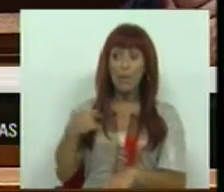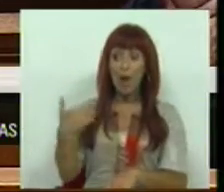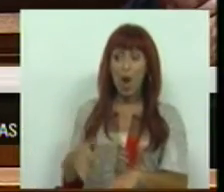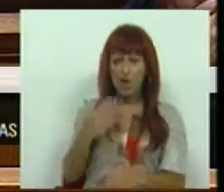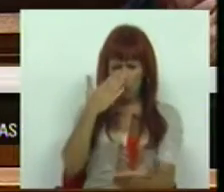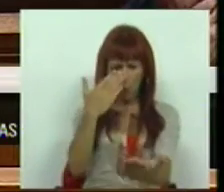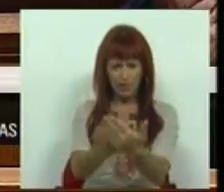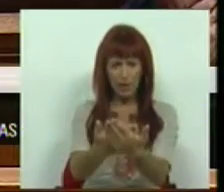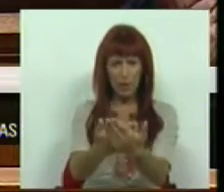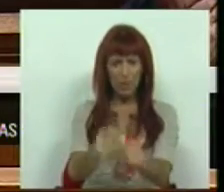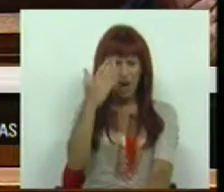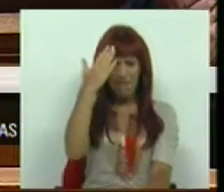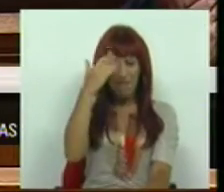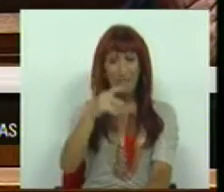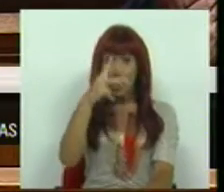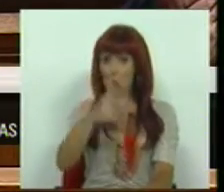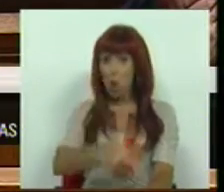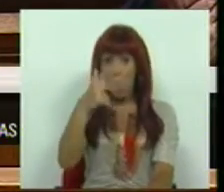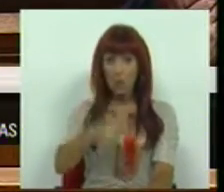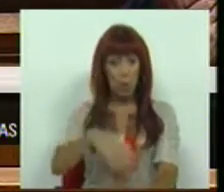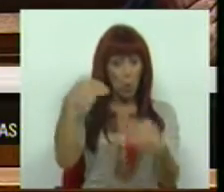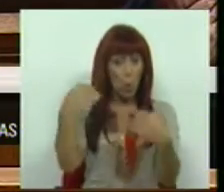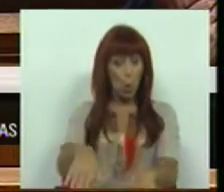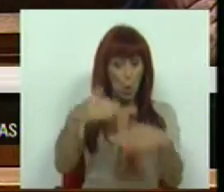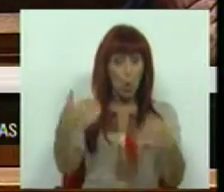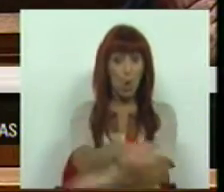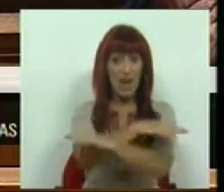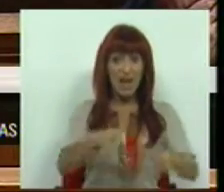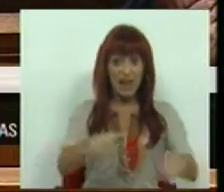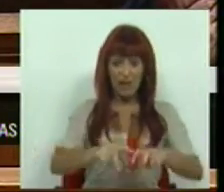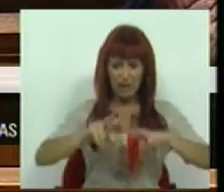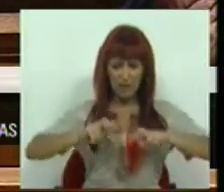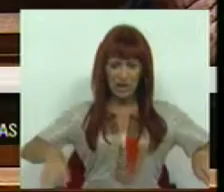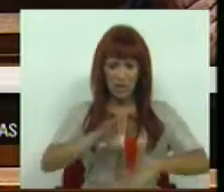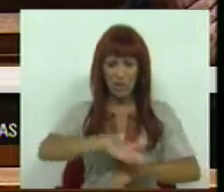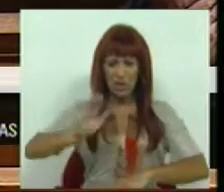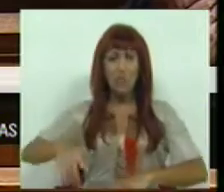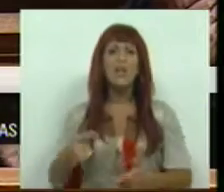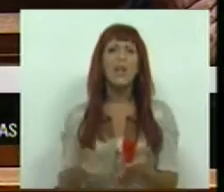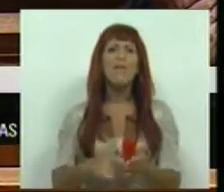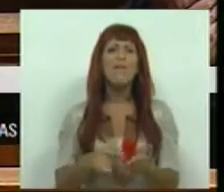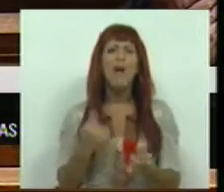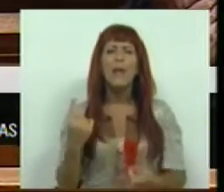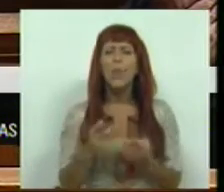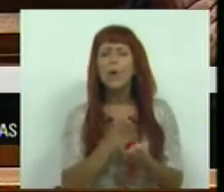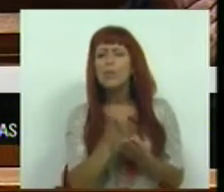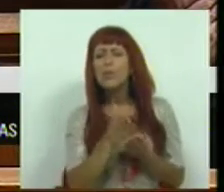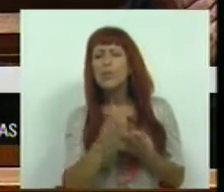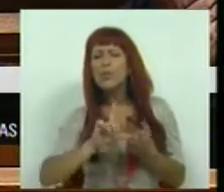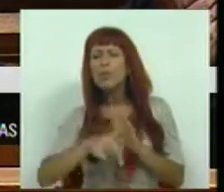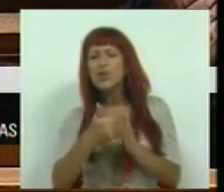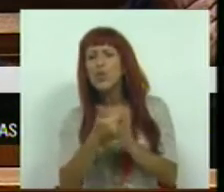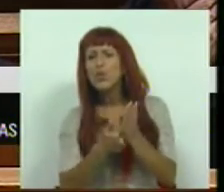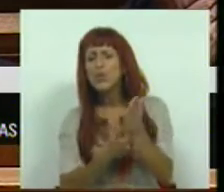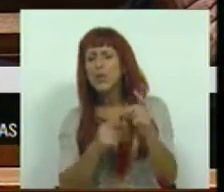estamos confrontados com a perspectiva de cortes seríssimos ao nível da investigação científica, faltam algumas linhas no projeto